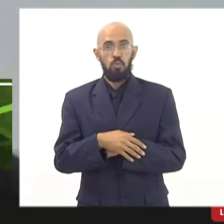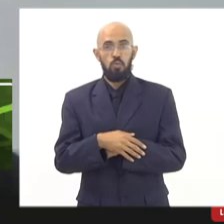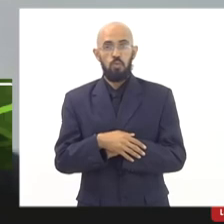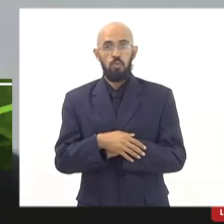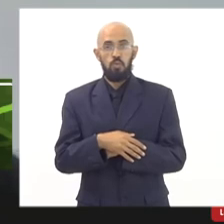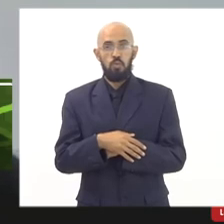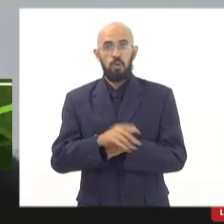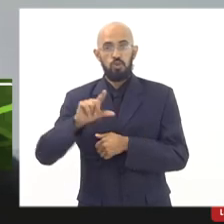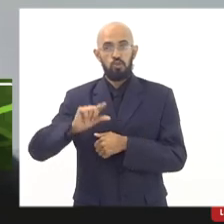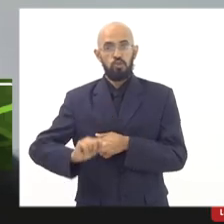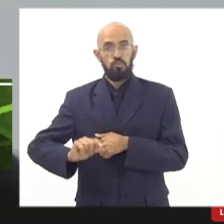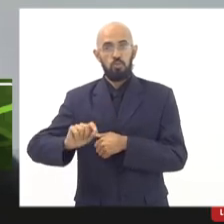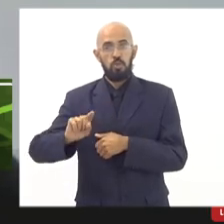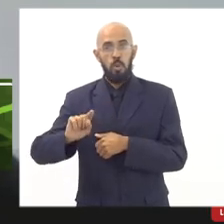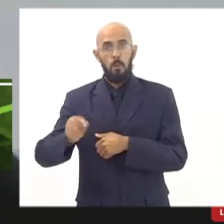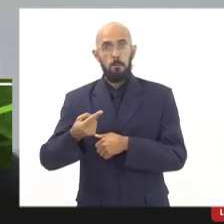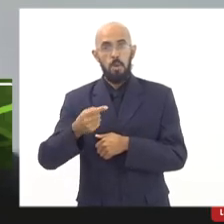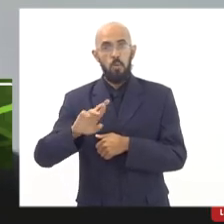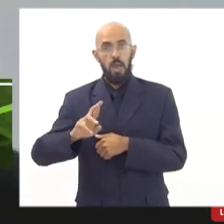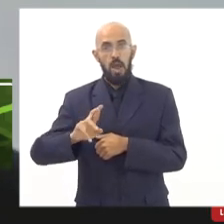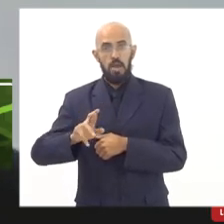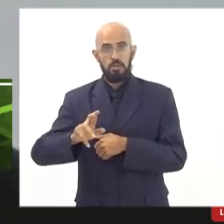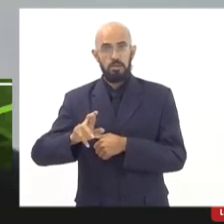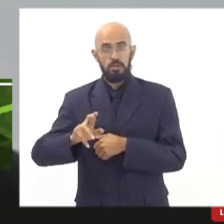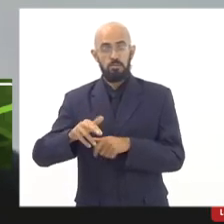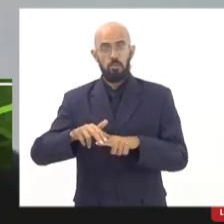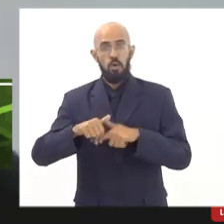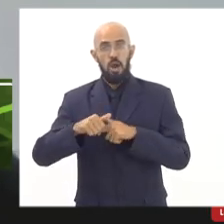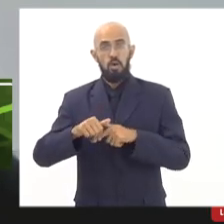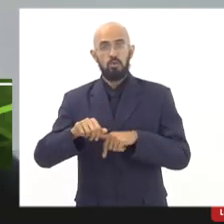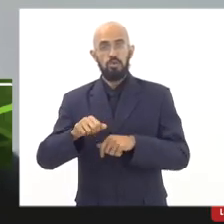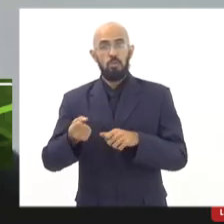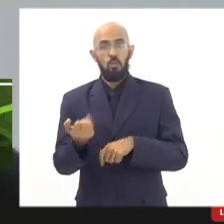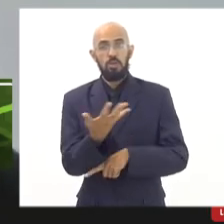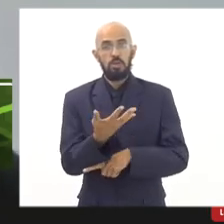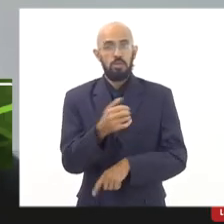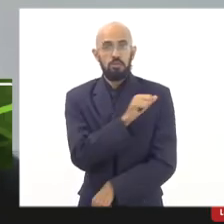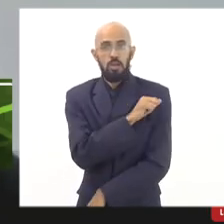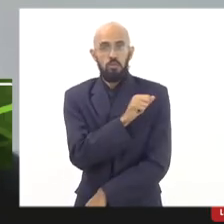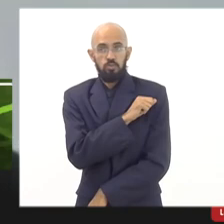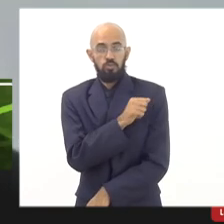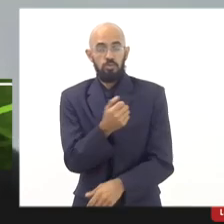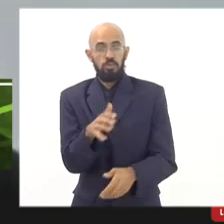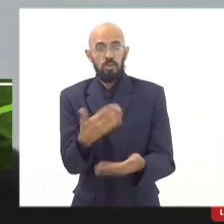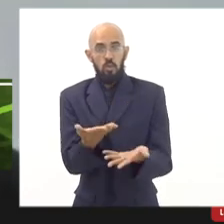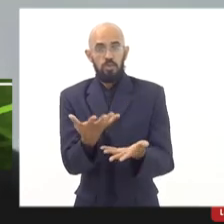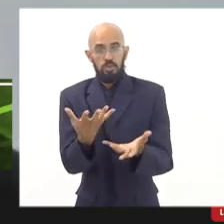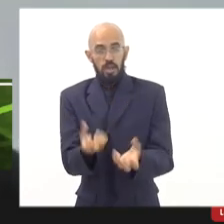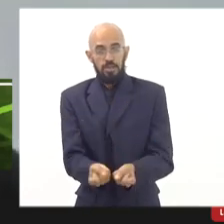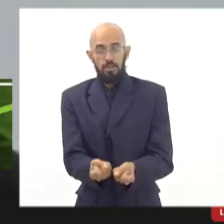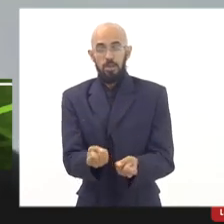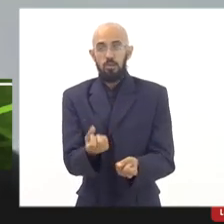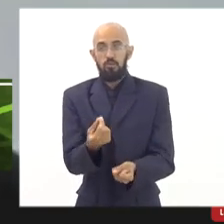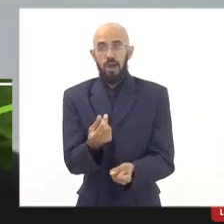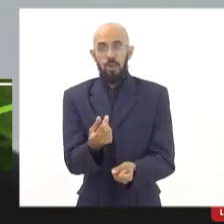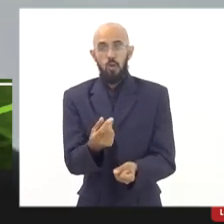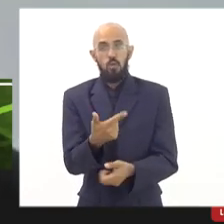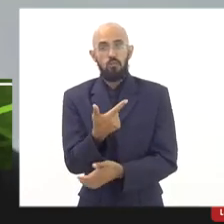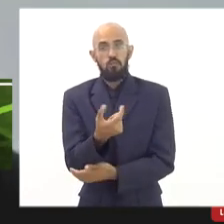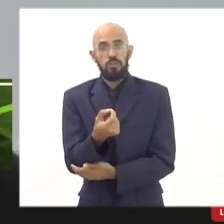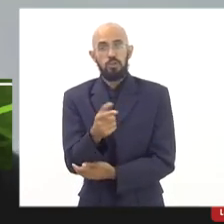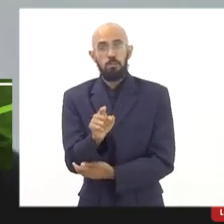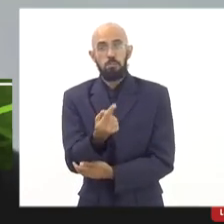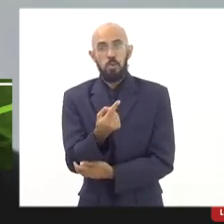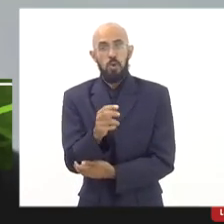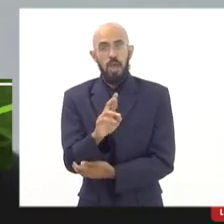de reajuste, pelo número de alunos. Então, assim, nós estamos recebendo efetivamente um valor 20 mil reais a